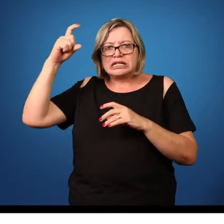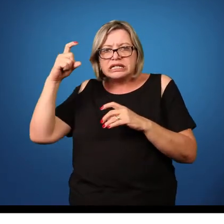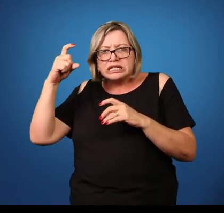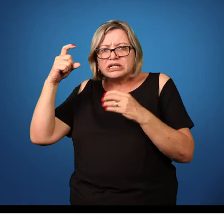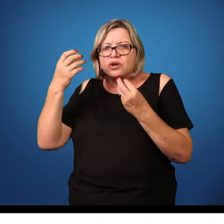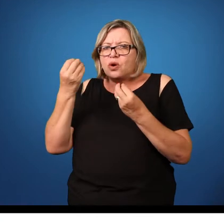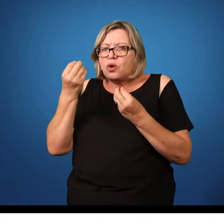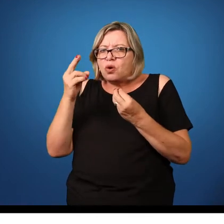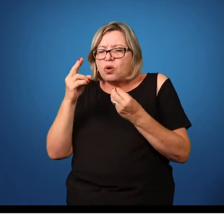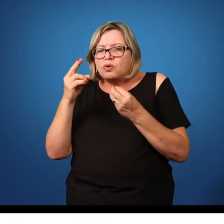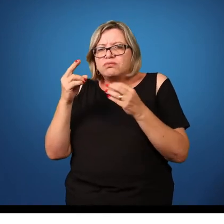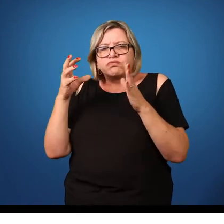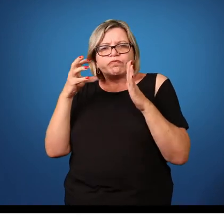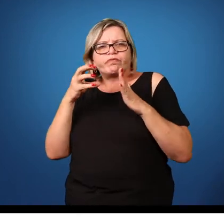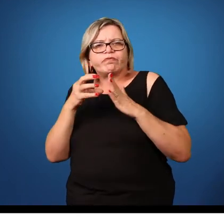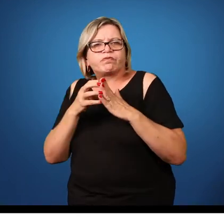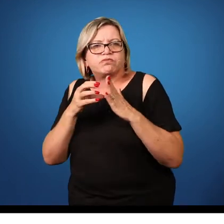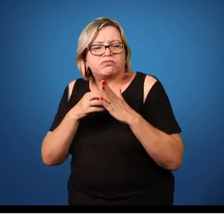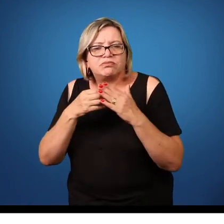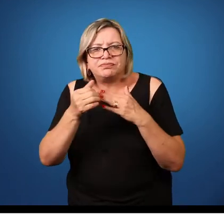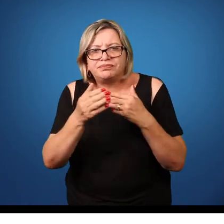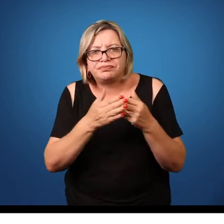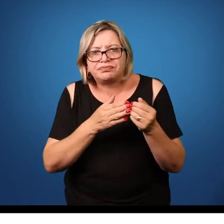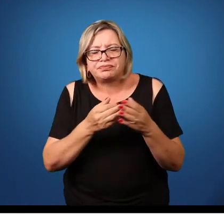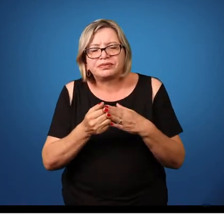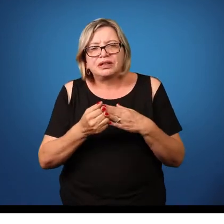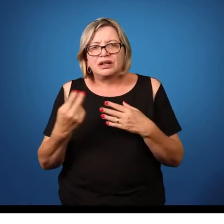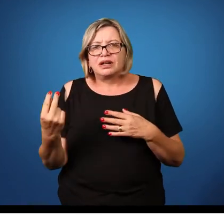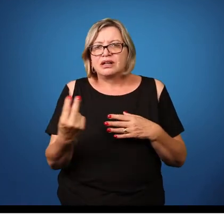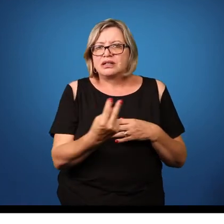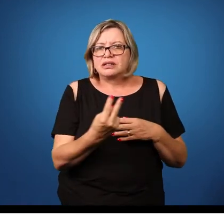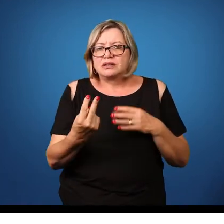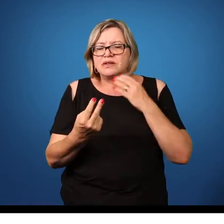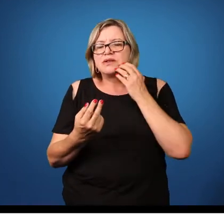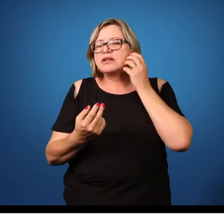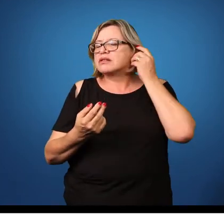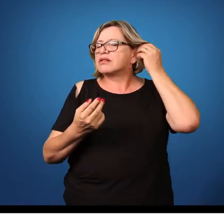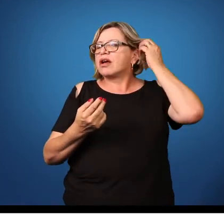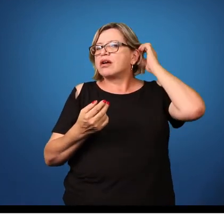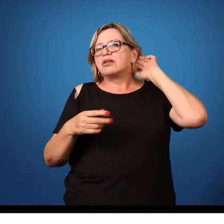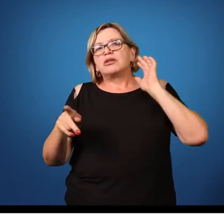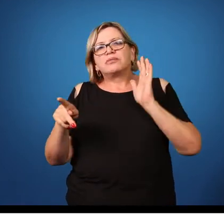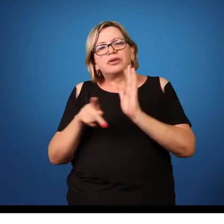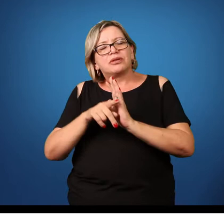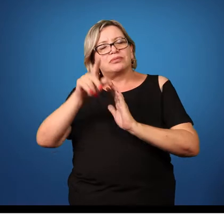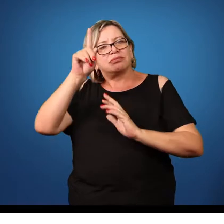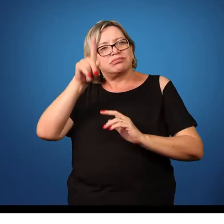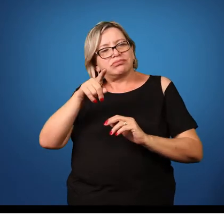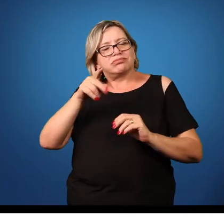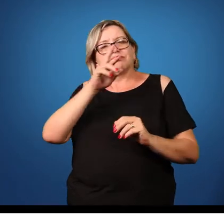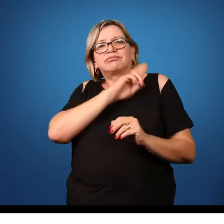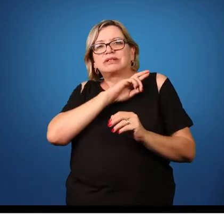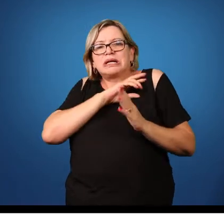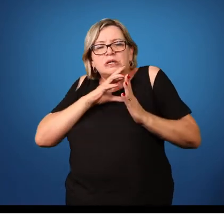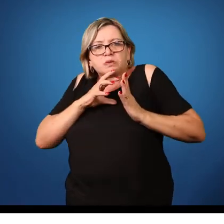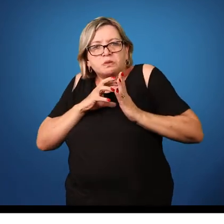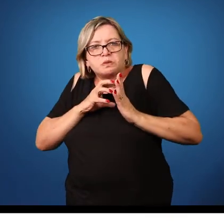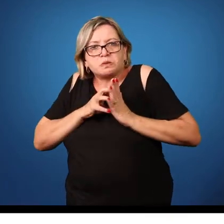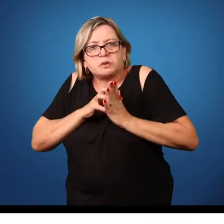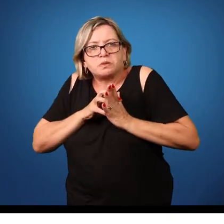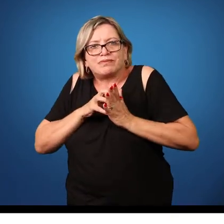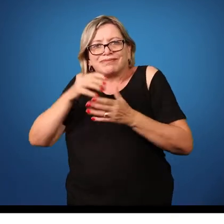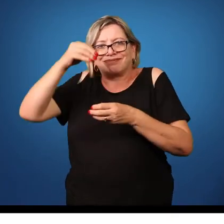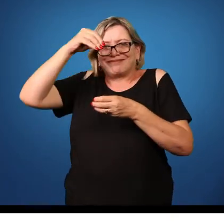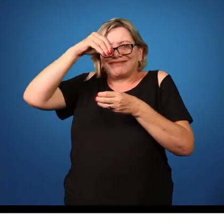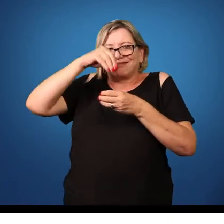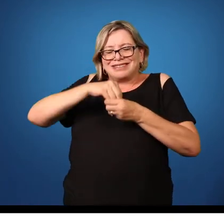ventosas, independente da espécie, ela está relacionada com a fixação desse animal na